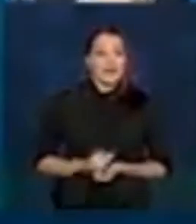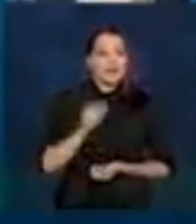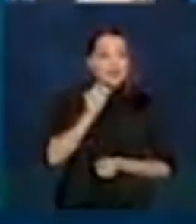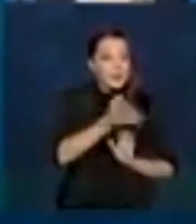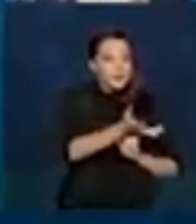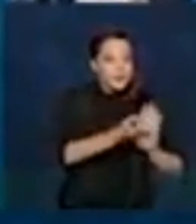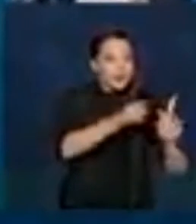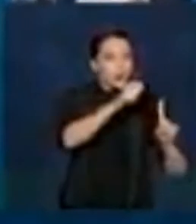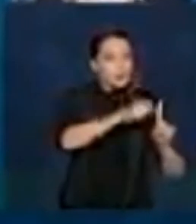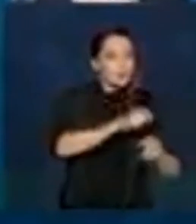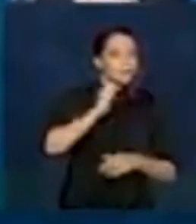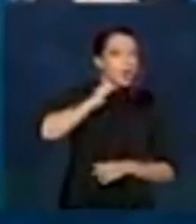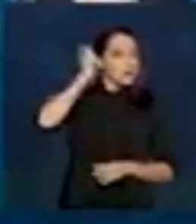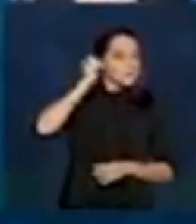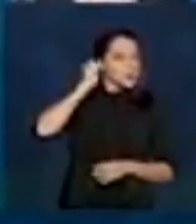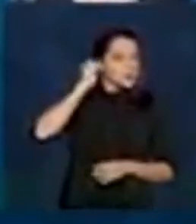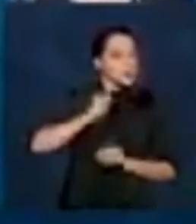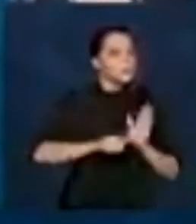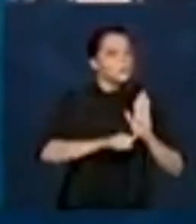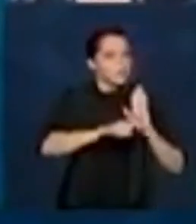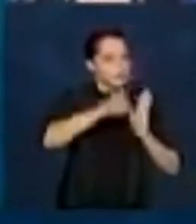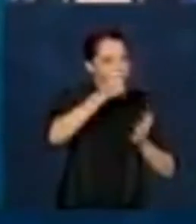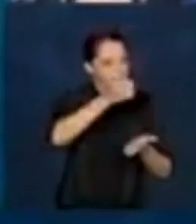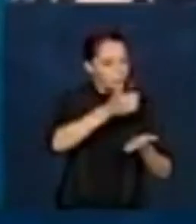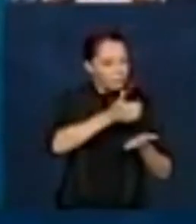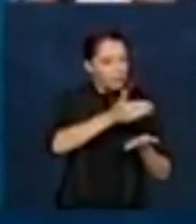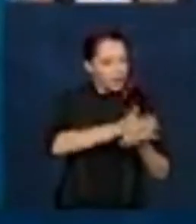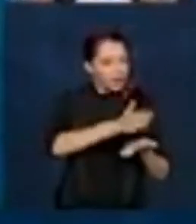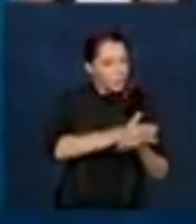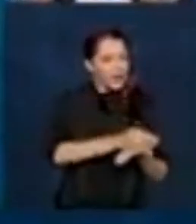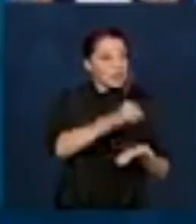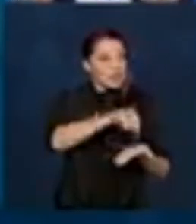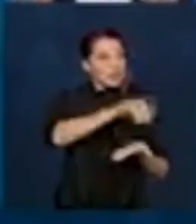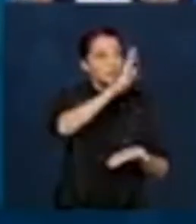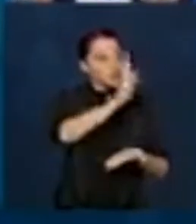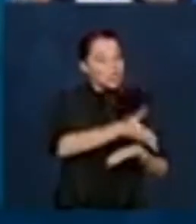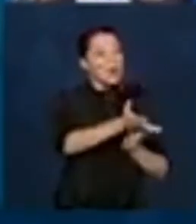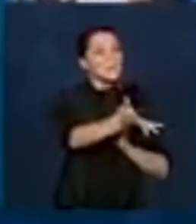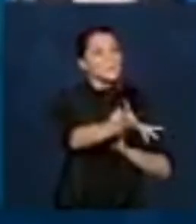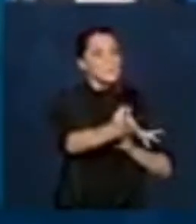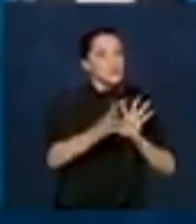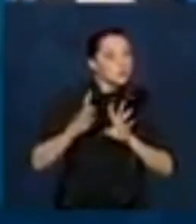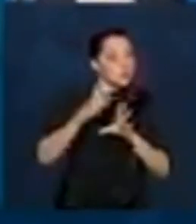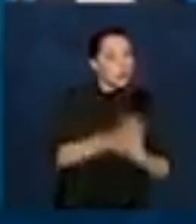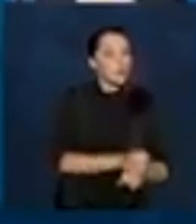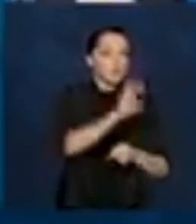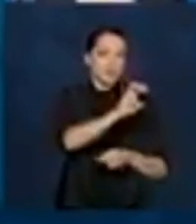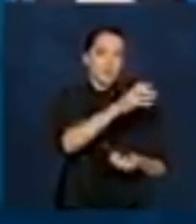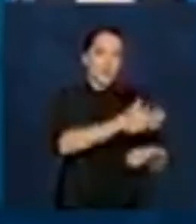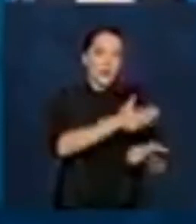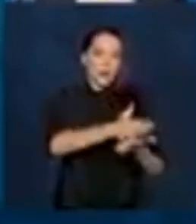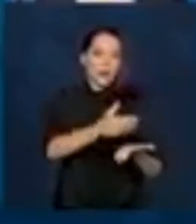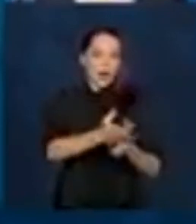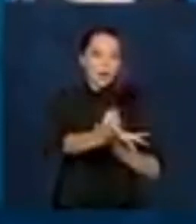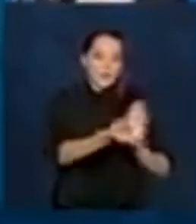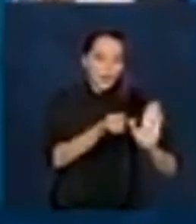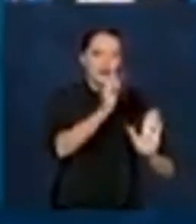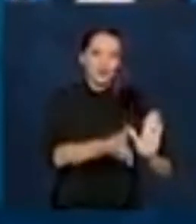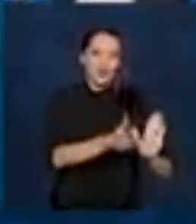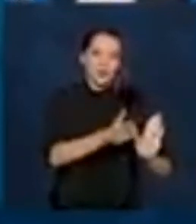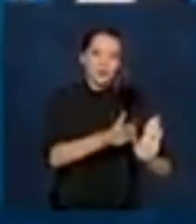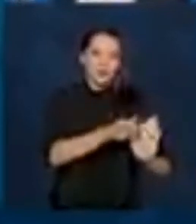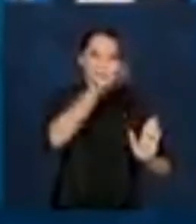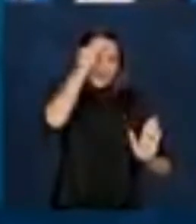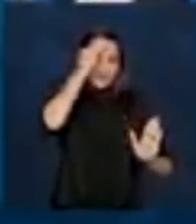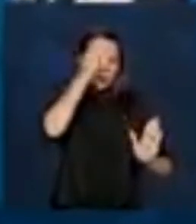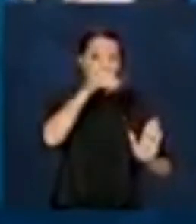em abril a primeira parcela, estes já receberam cinco parcelas do auxílio emergencial. E